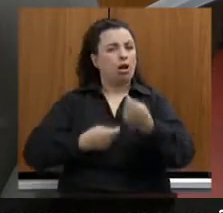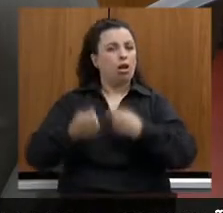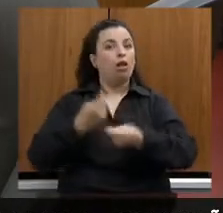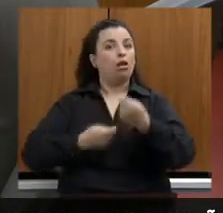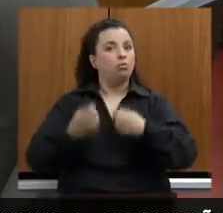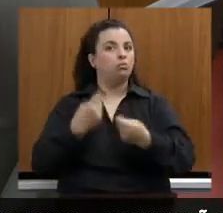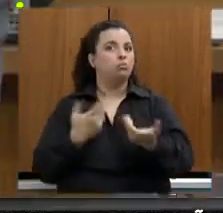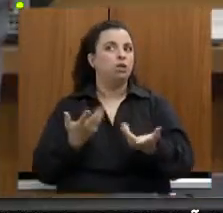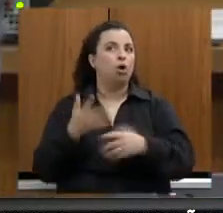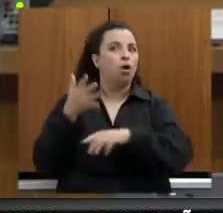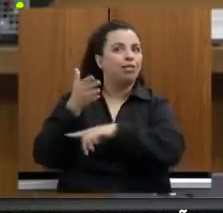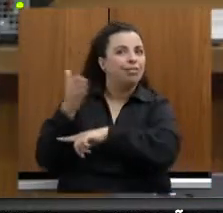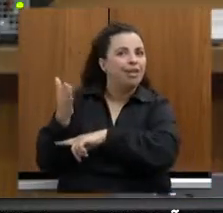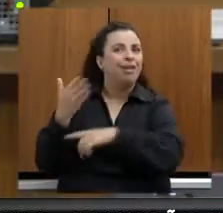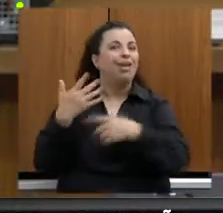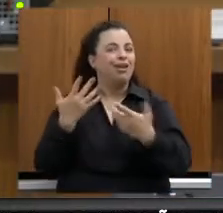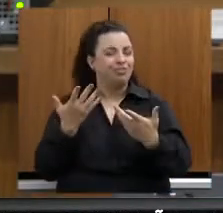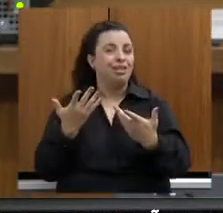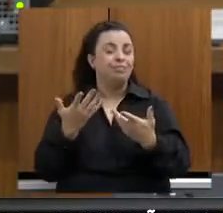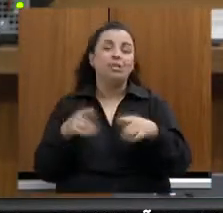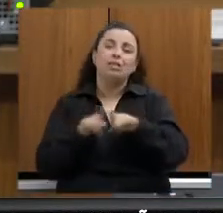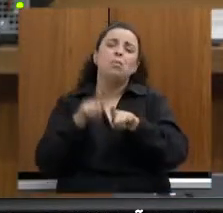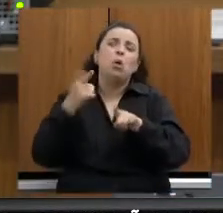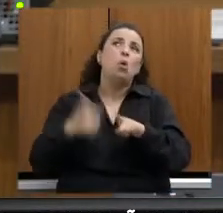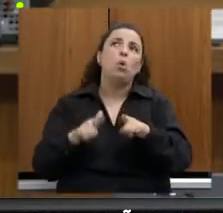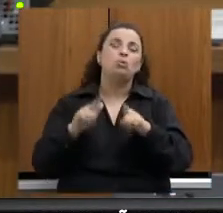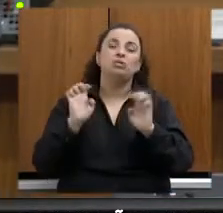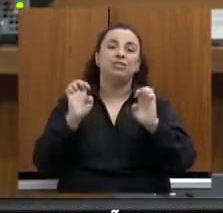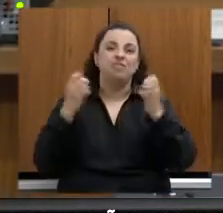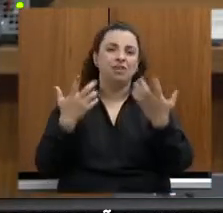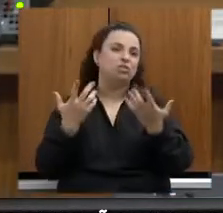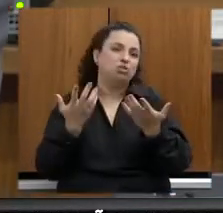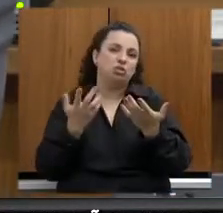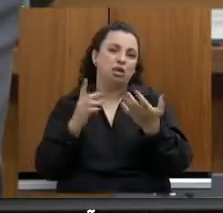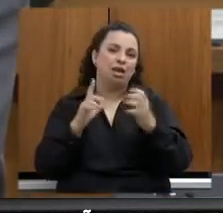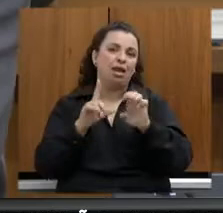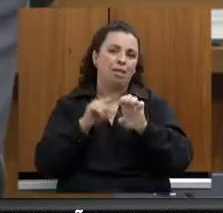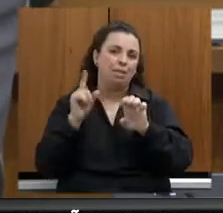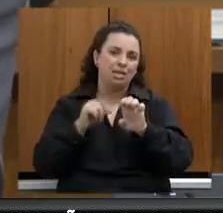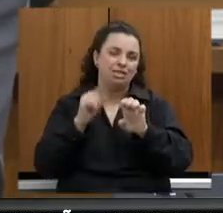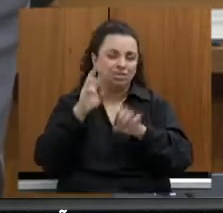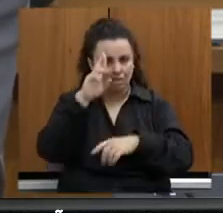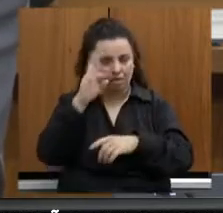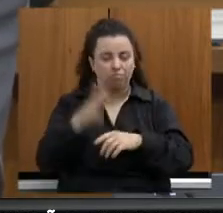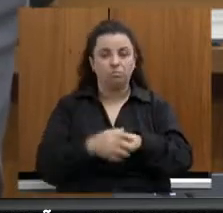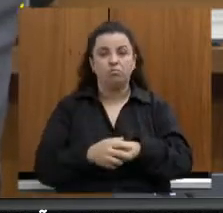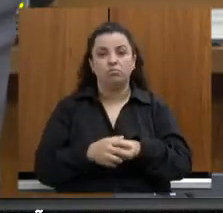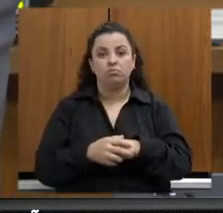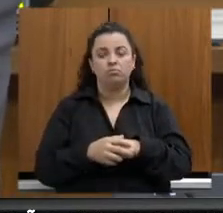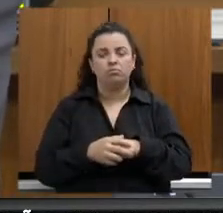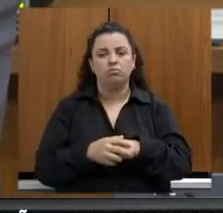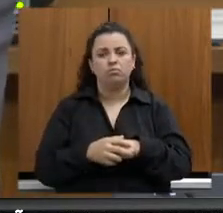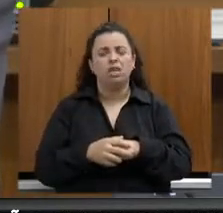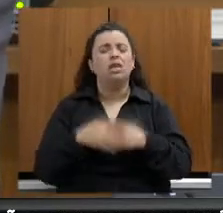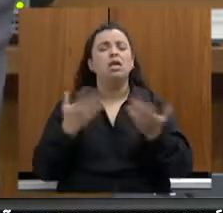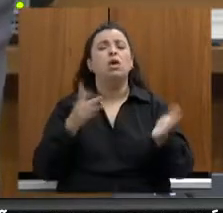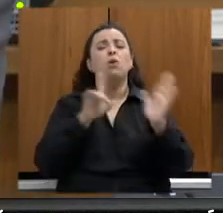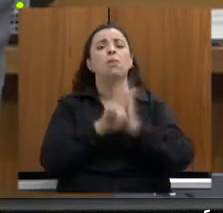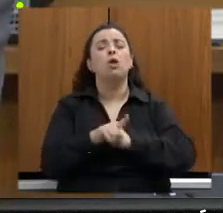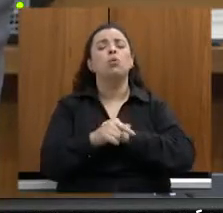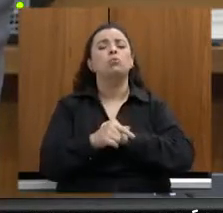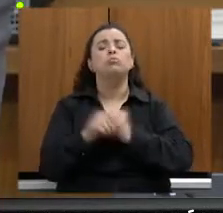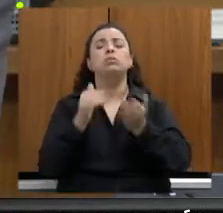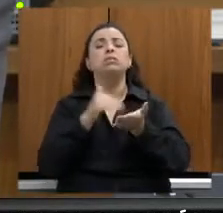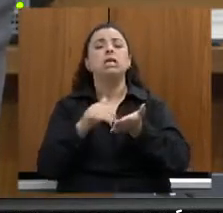os eventos também de empresários. Então, a primeira pergunta é isso. O que a nossa secretaria tem planejado